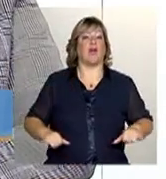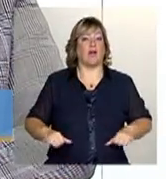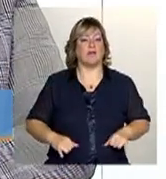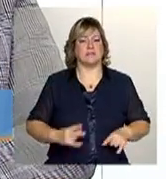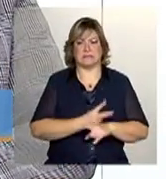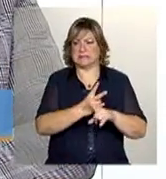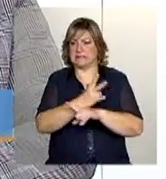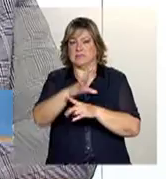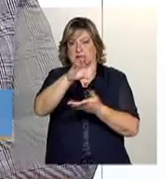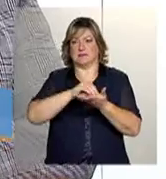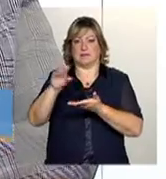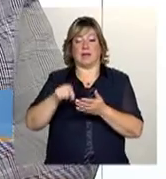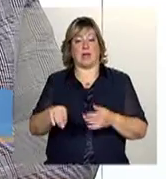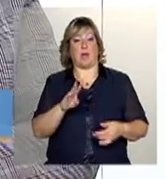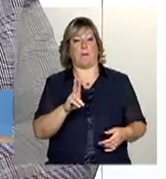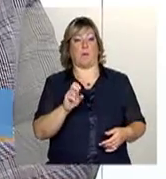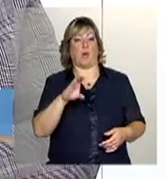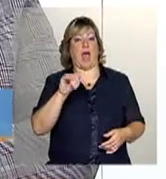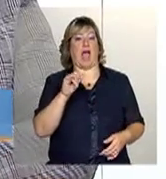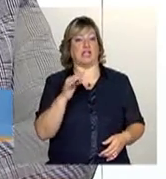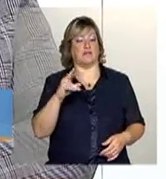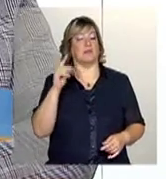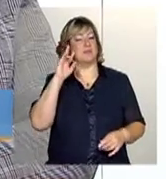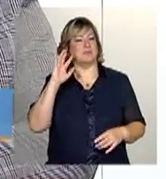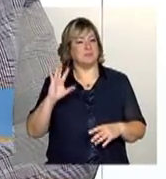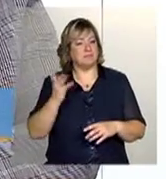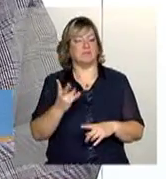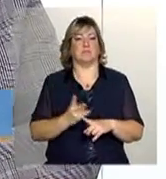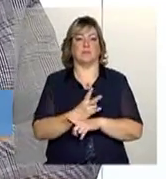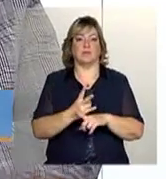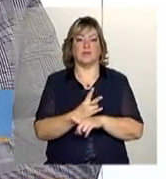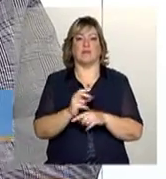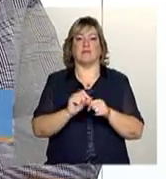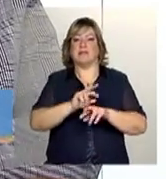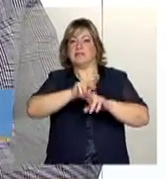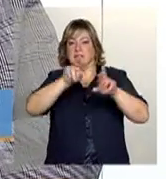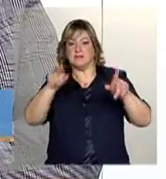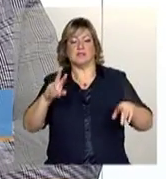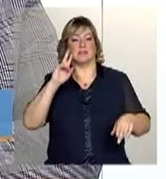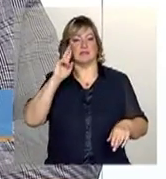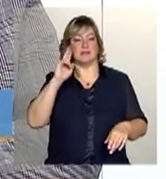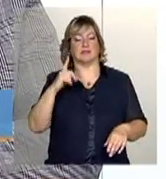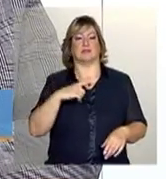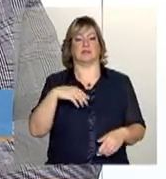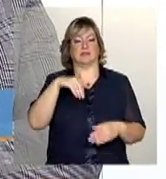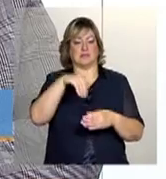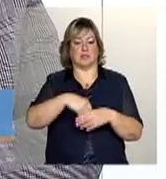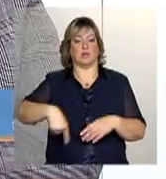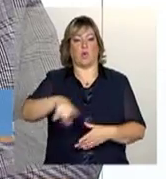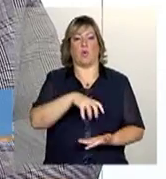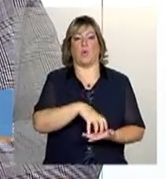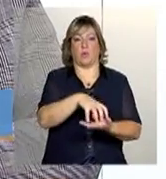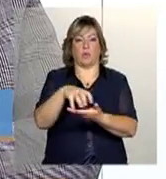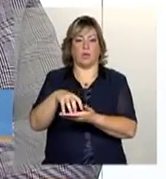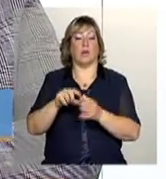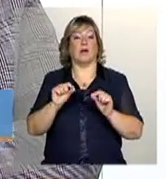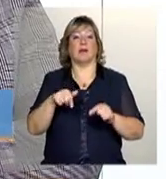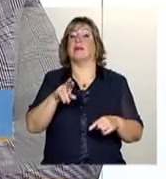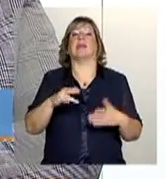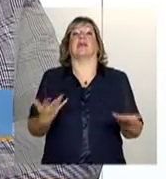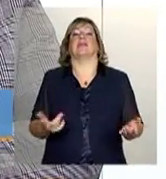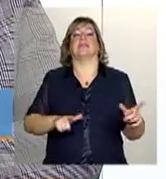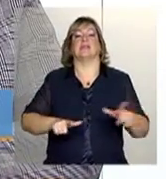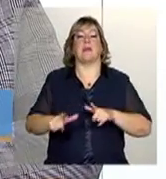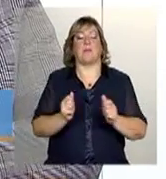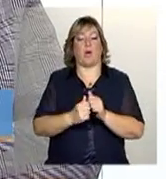fizemos as oficinas de busca ativa, nós tentamos exatamente interlocução com várias de lideranças do movimento, com quem trabalha